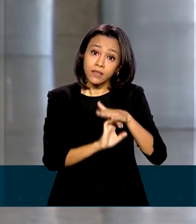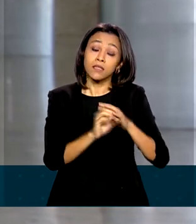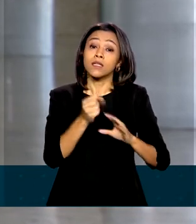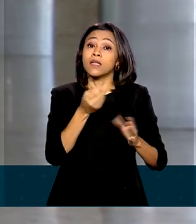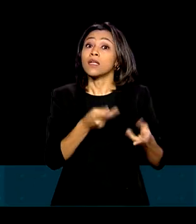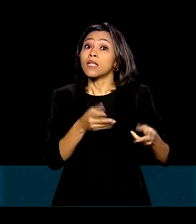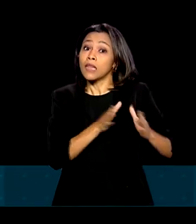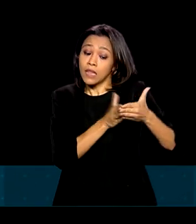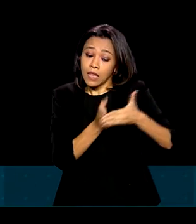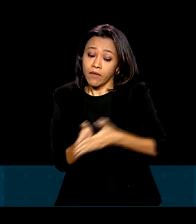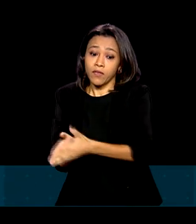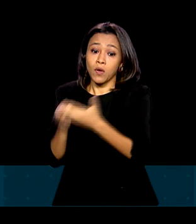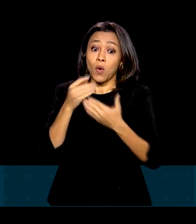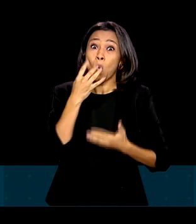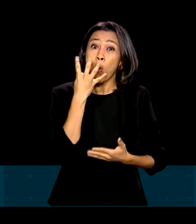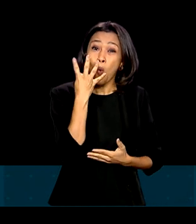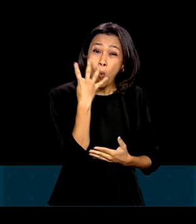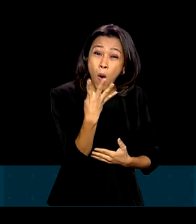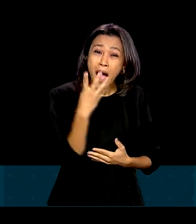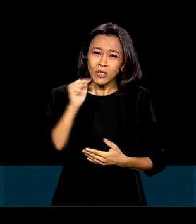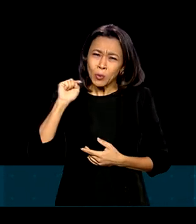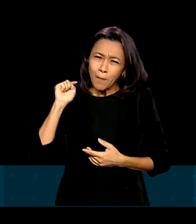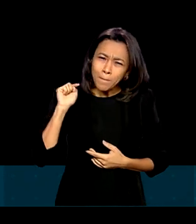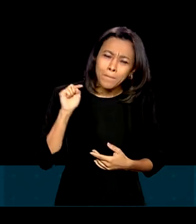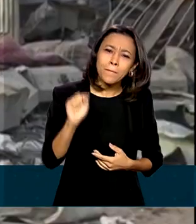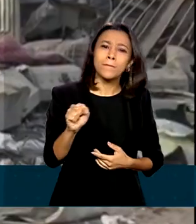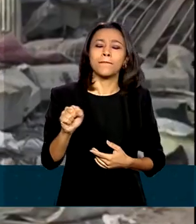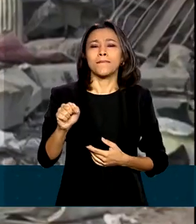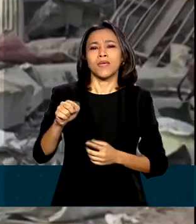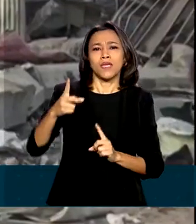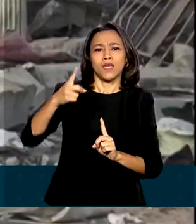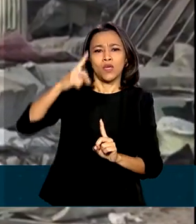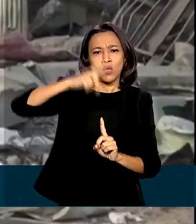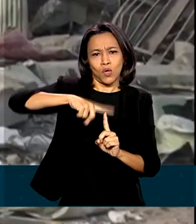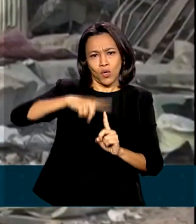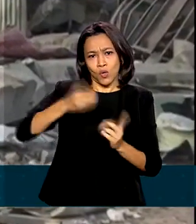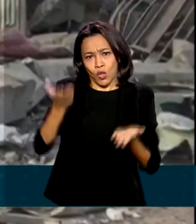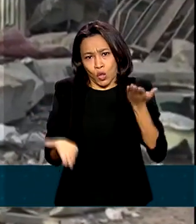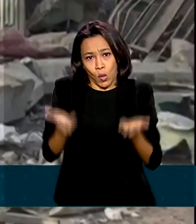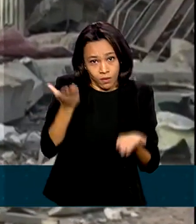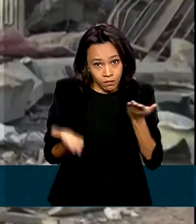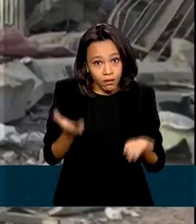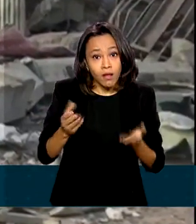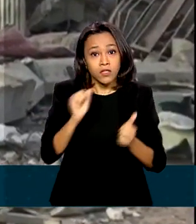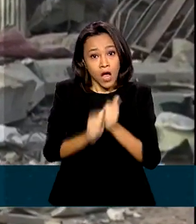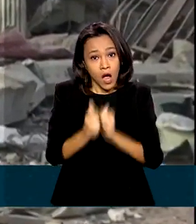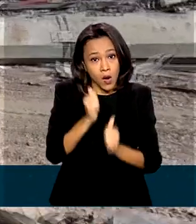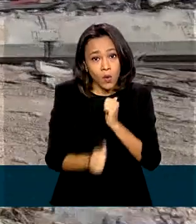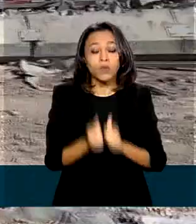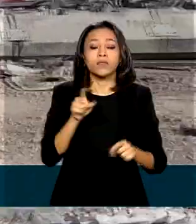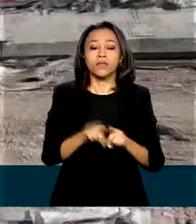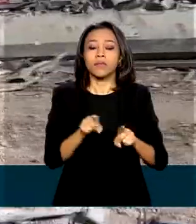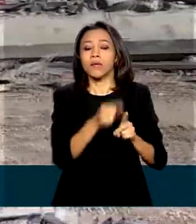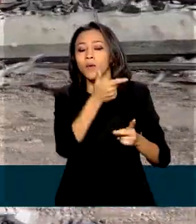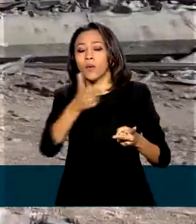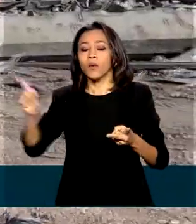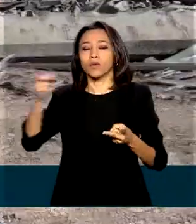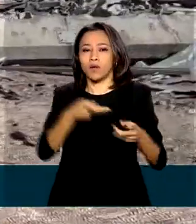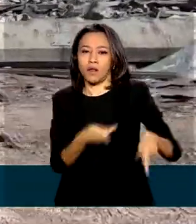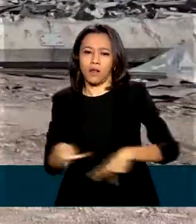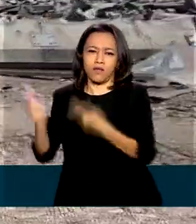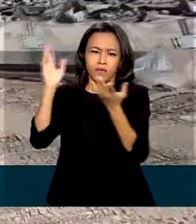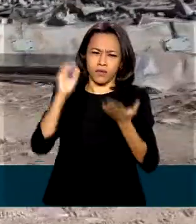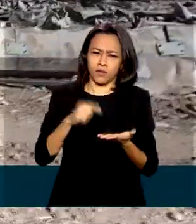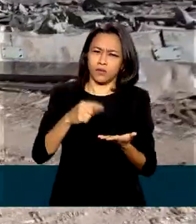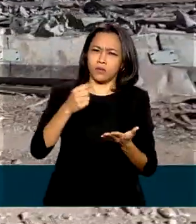4 mil toneladas de arroz. Já um avião da FAB levará medicamentos e insumos para ajudar as vítimas da